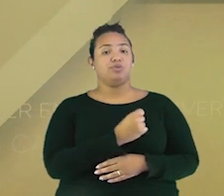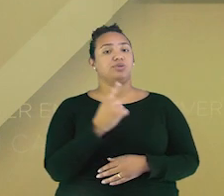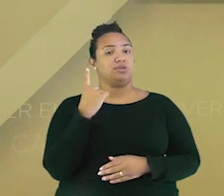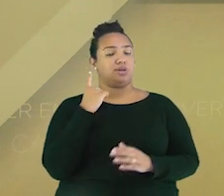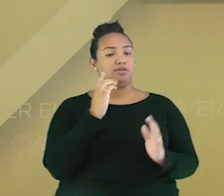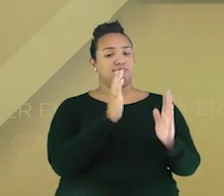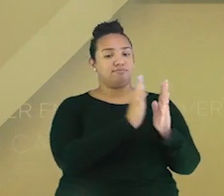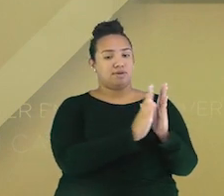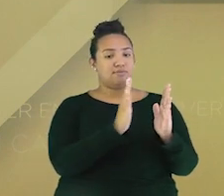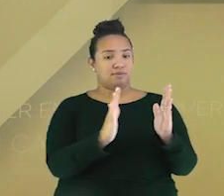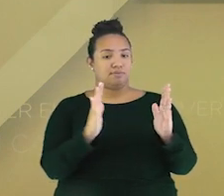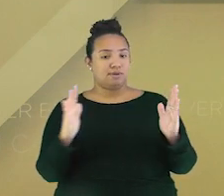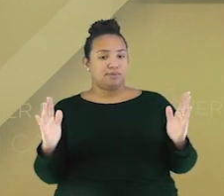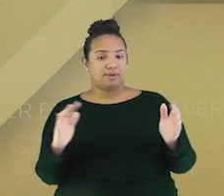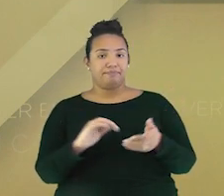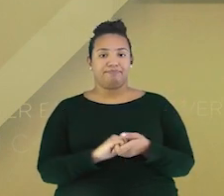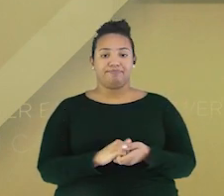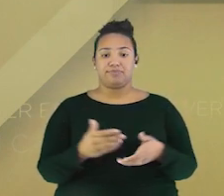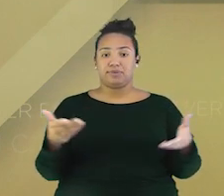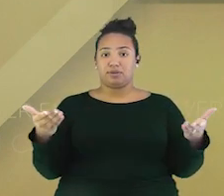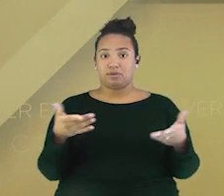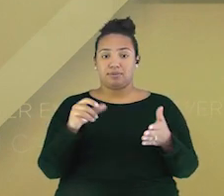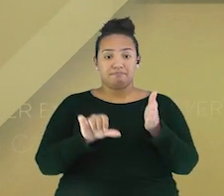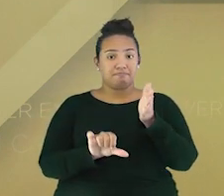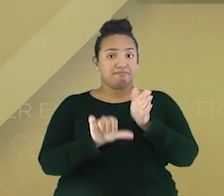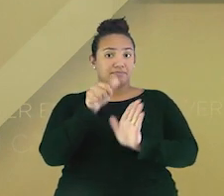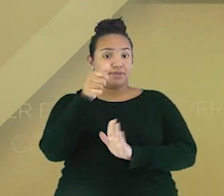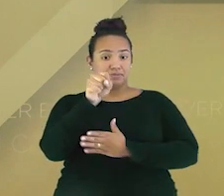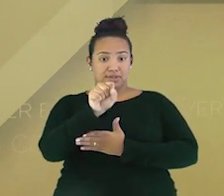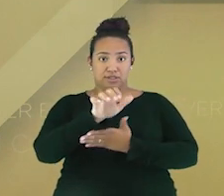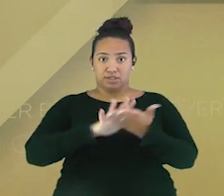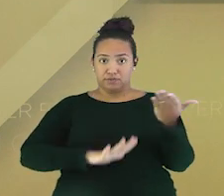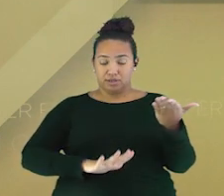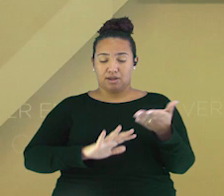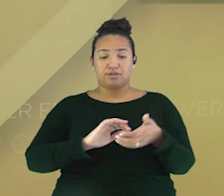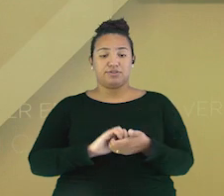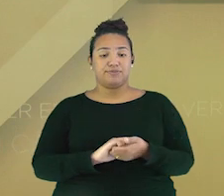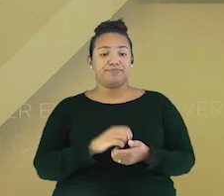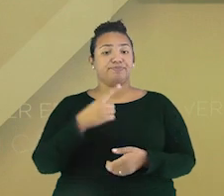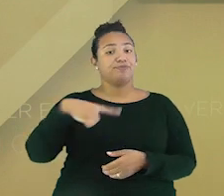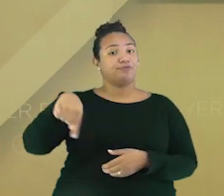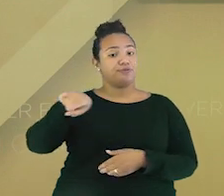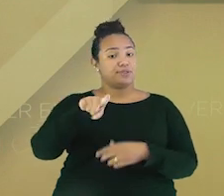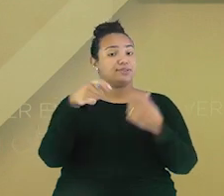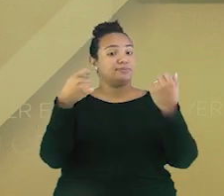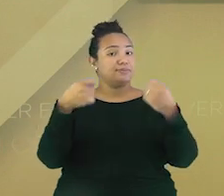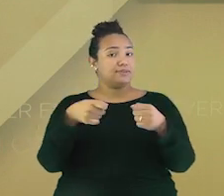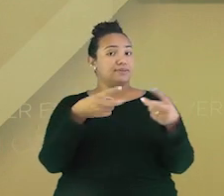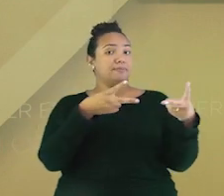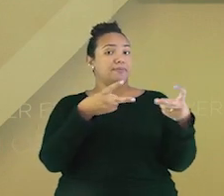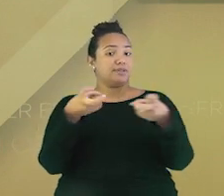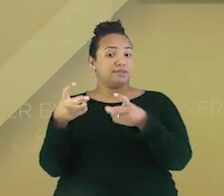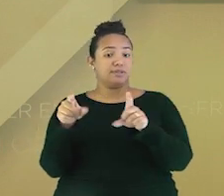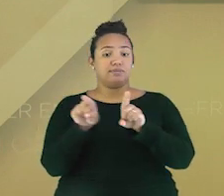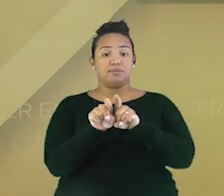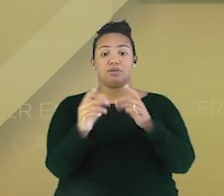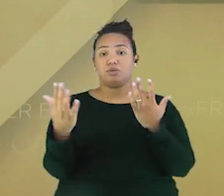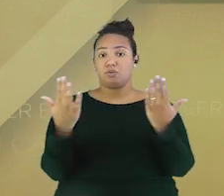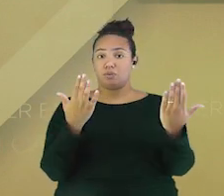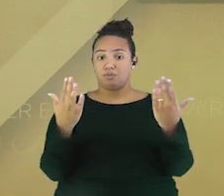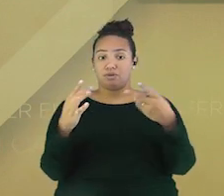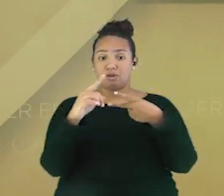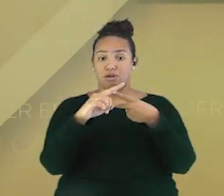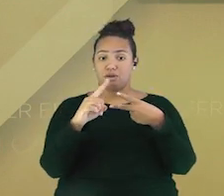Bora fazer a nossa primeira atividade dessa aula? Vocês deverão observar e comparar essas duas sequências